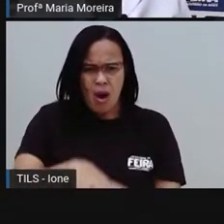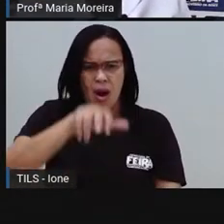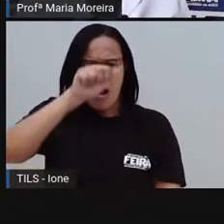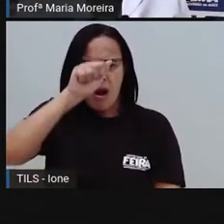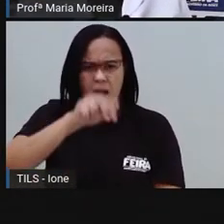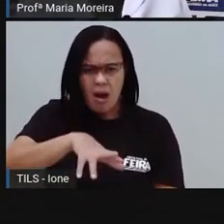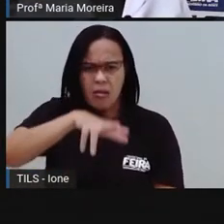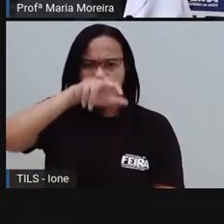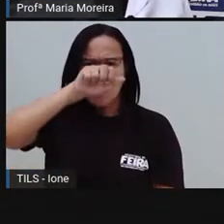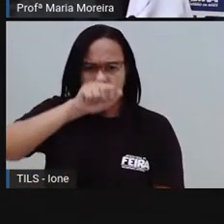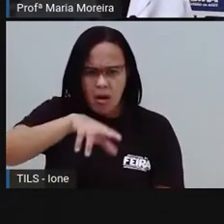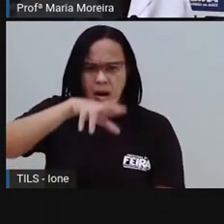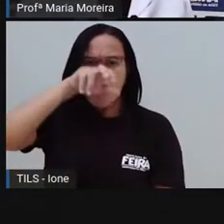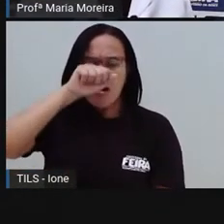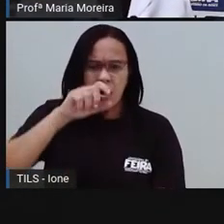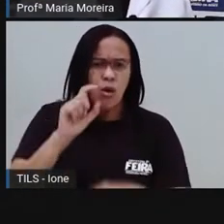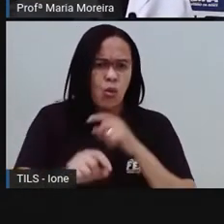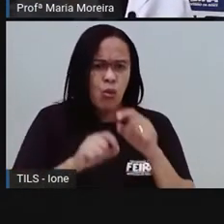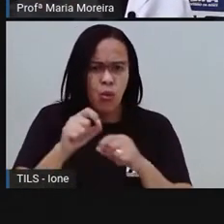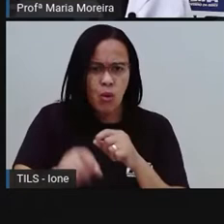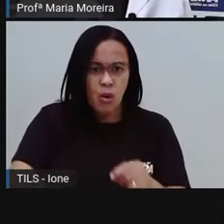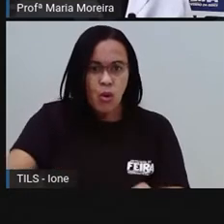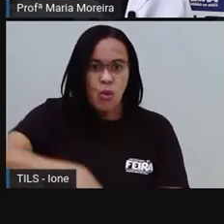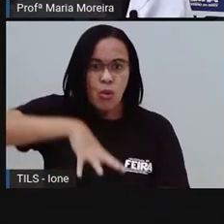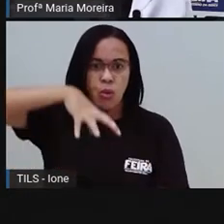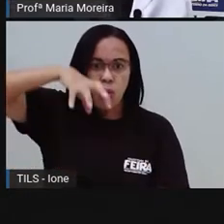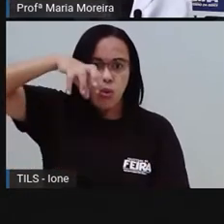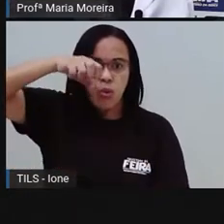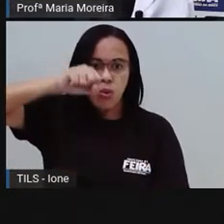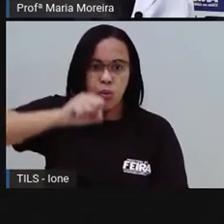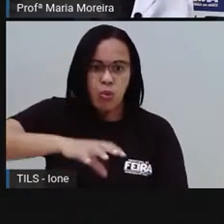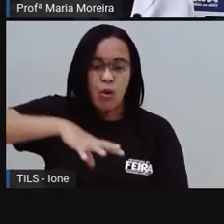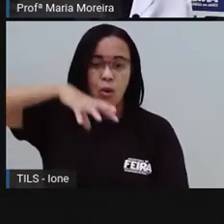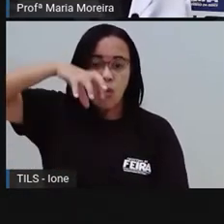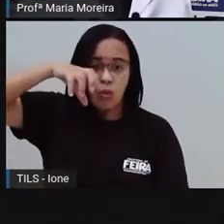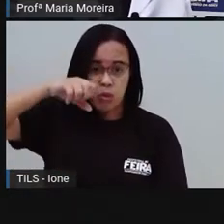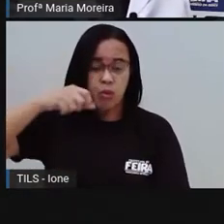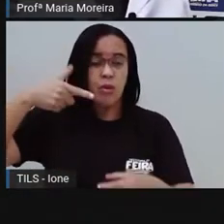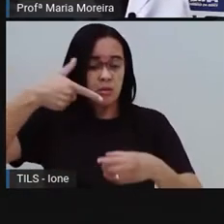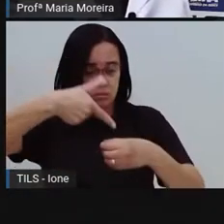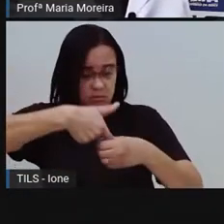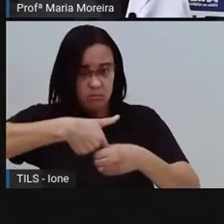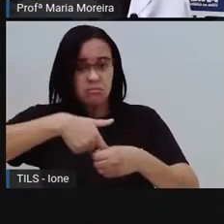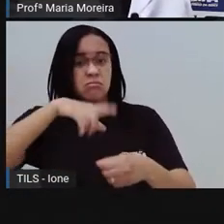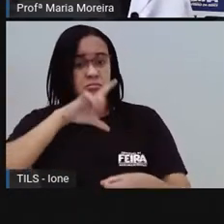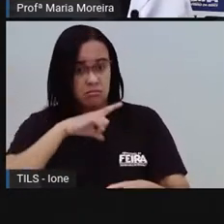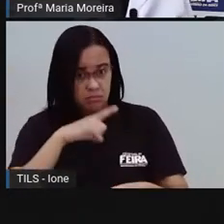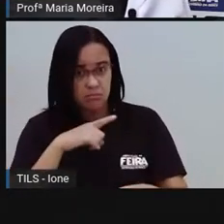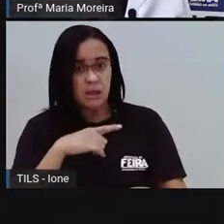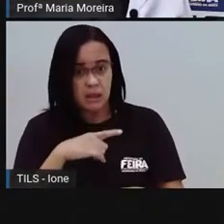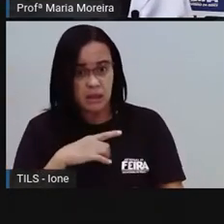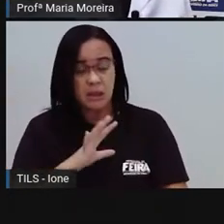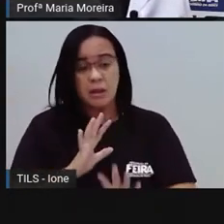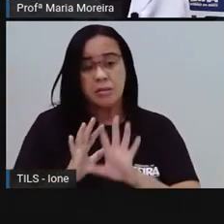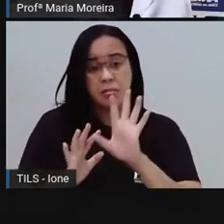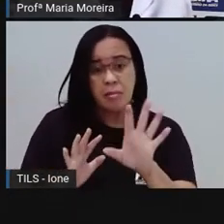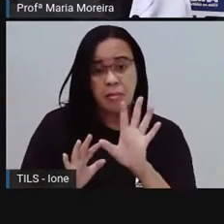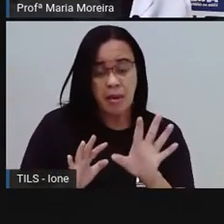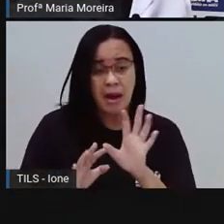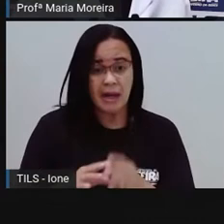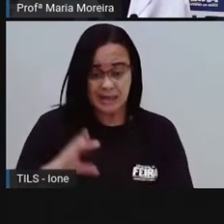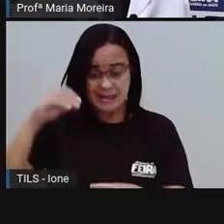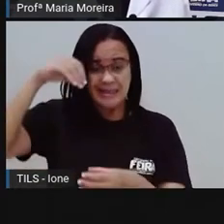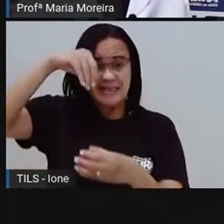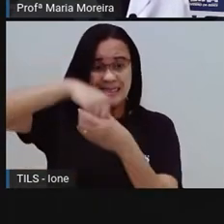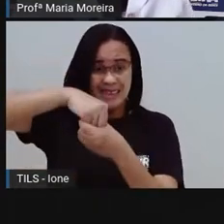pela evaporação do óleo do tanque. Pois é. Fora a gasolina que a gente coloca pro carro conseguir andar. Lá no motor do carro,